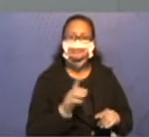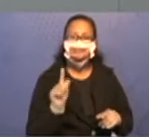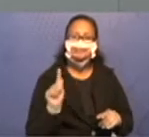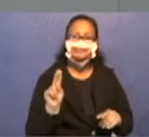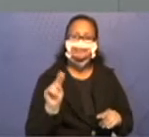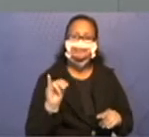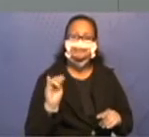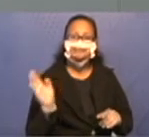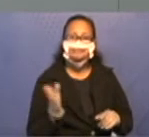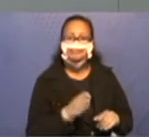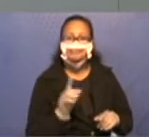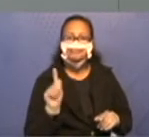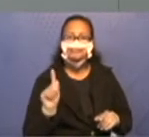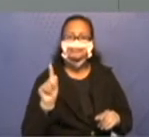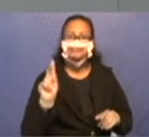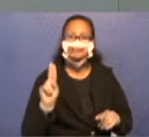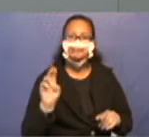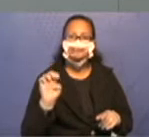não é mesmo?